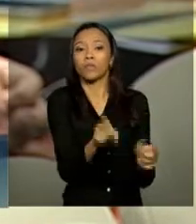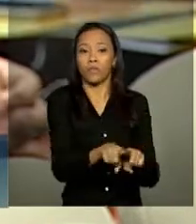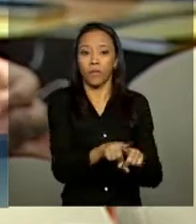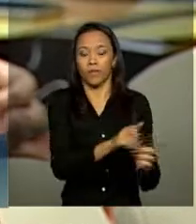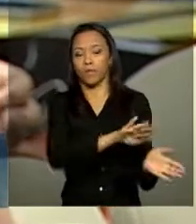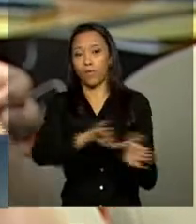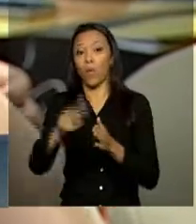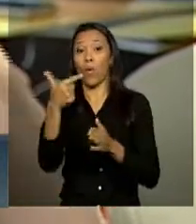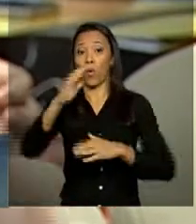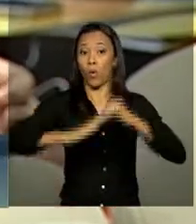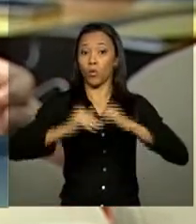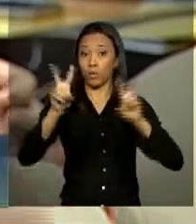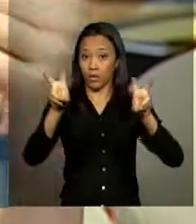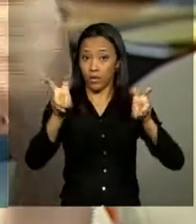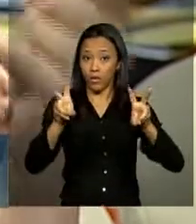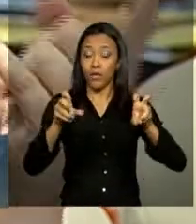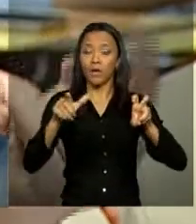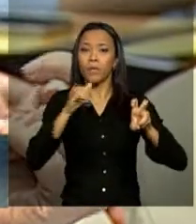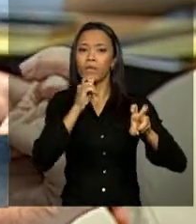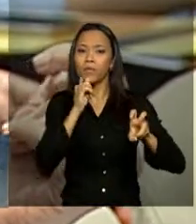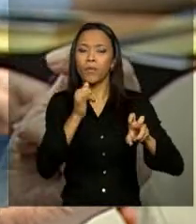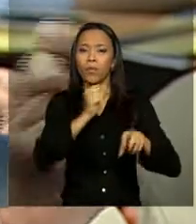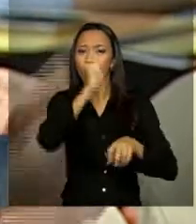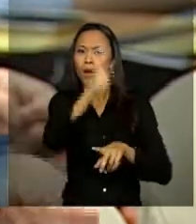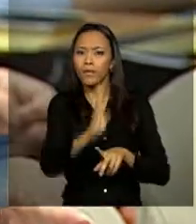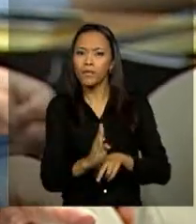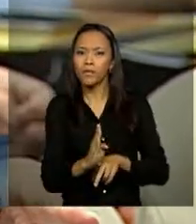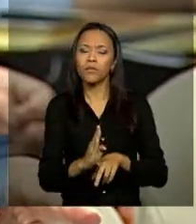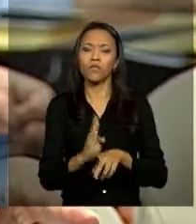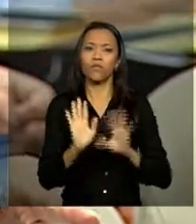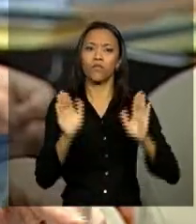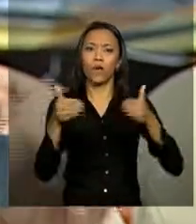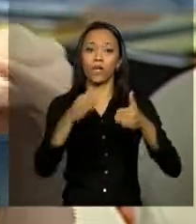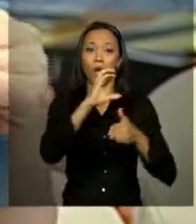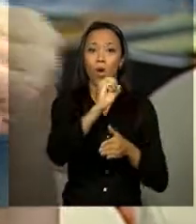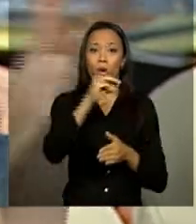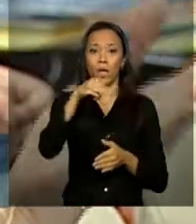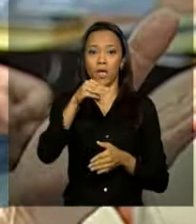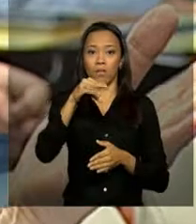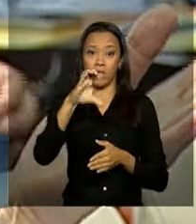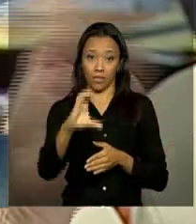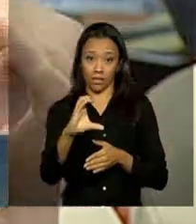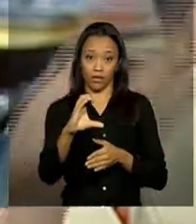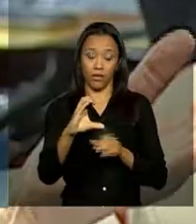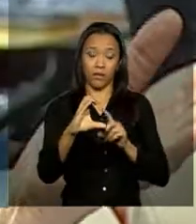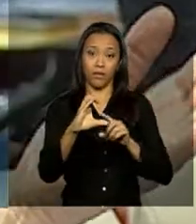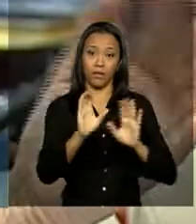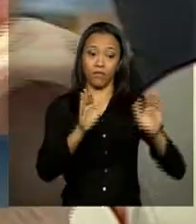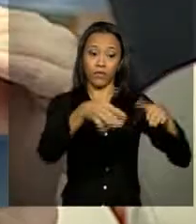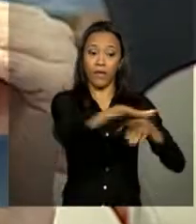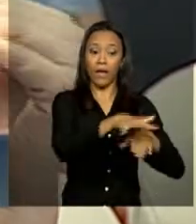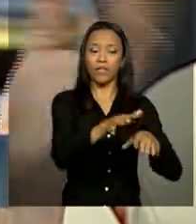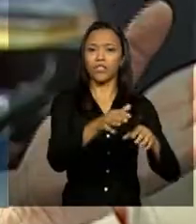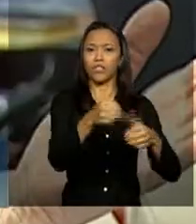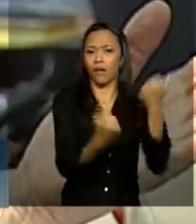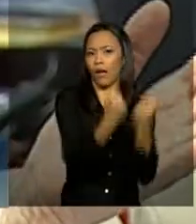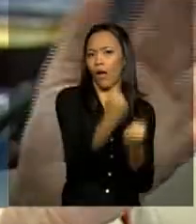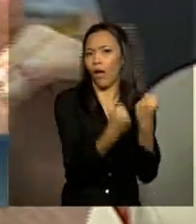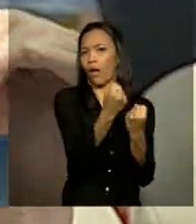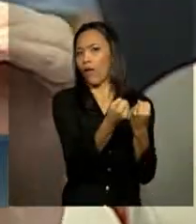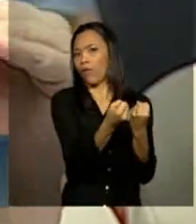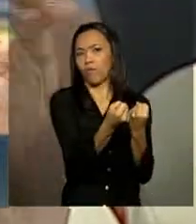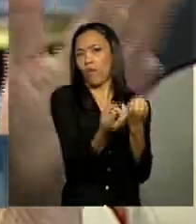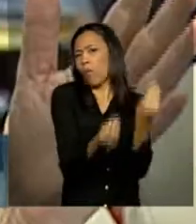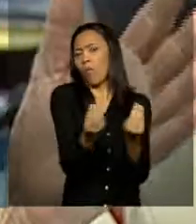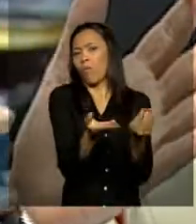do Brasil, contra o Brasil na OMC, sobre automóveis. Em que pé está isso? Se tem alguma